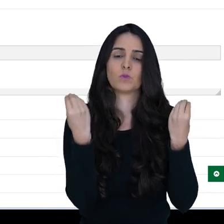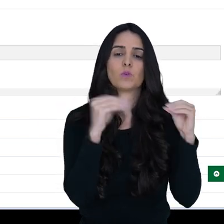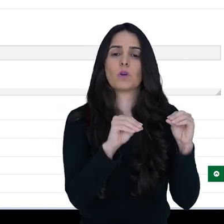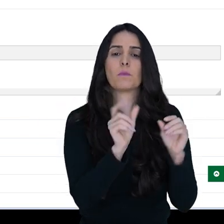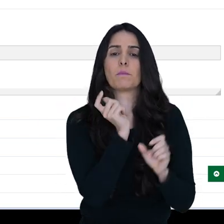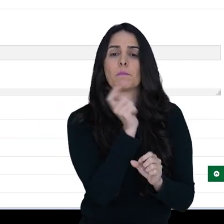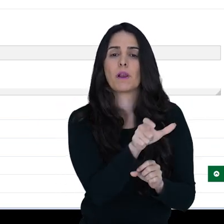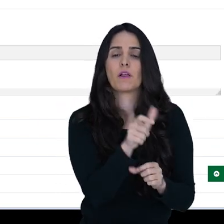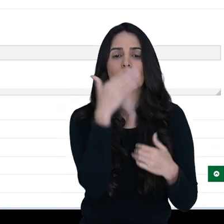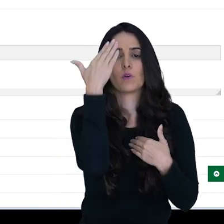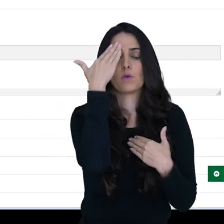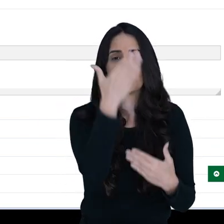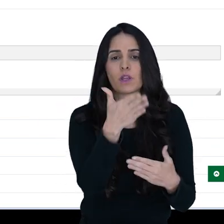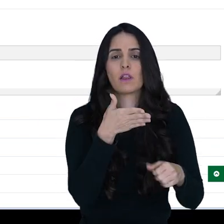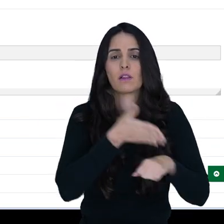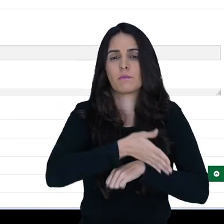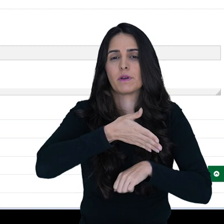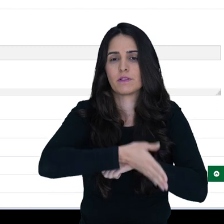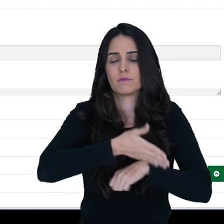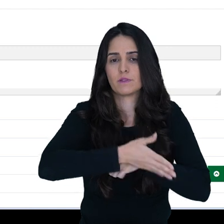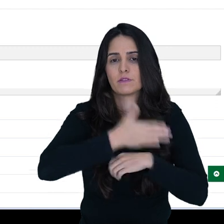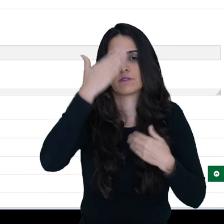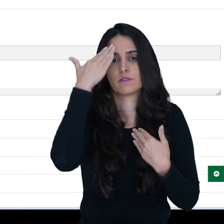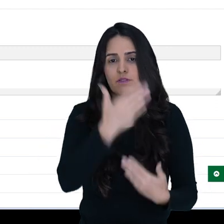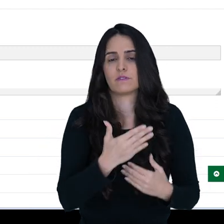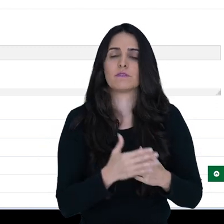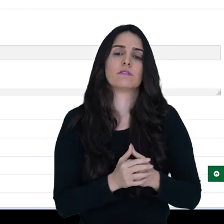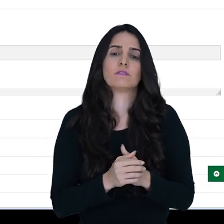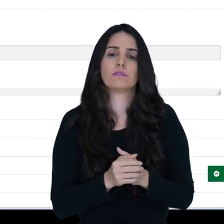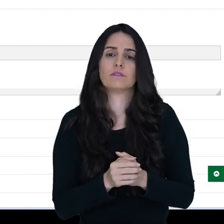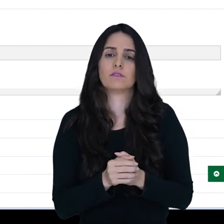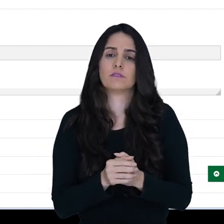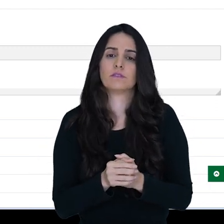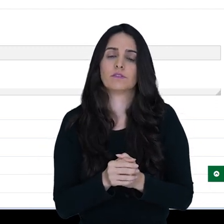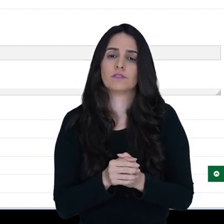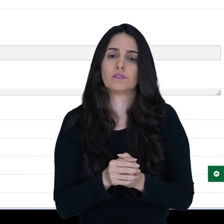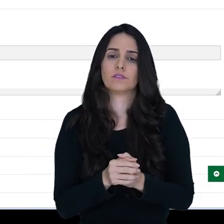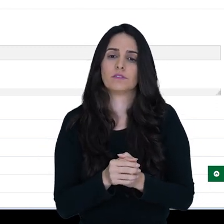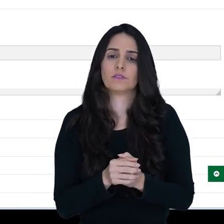colocar aqui. Obrigada pela participação.